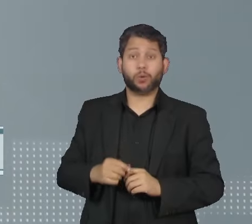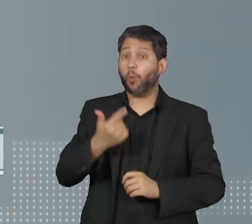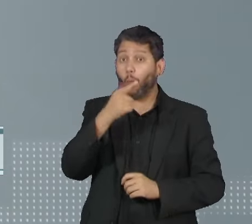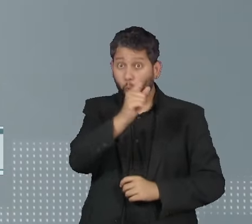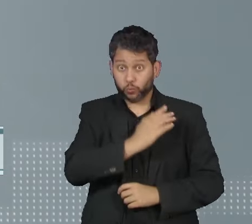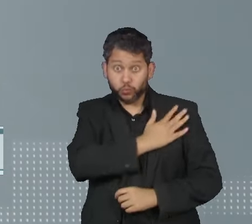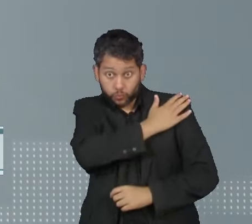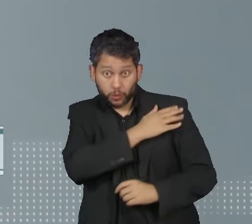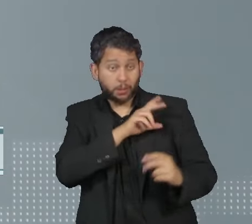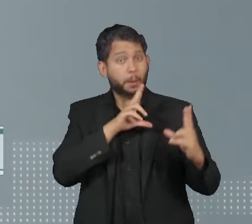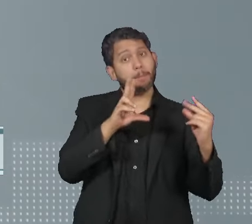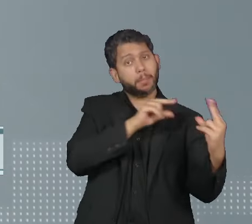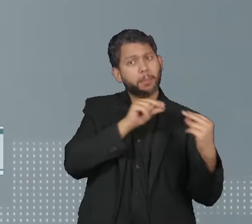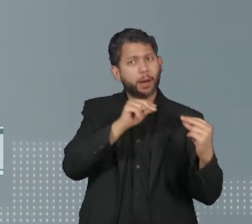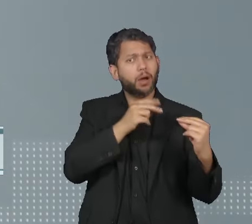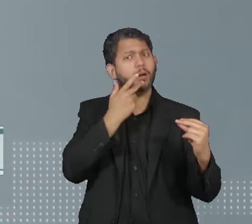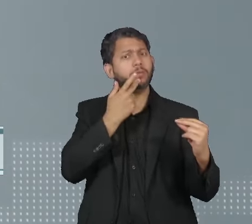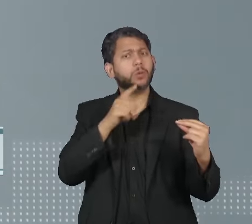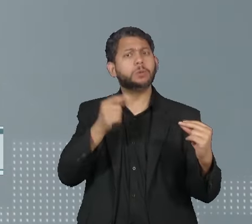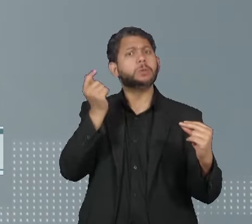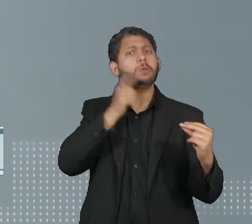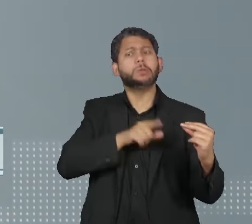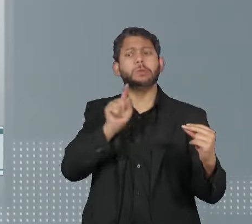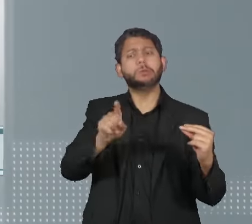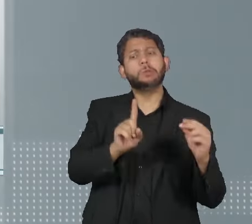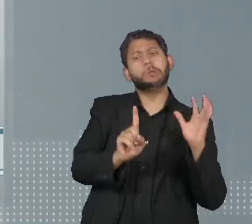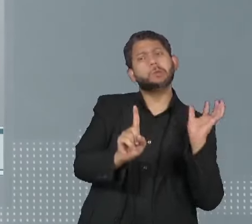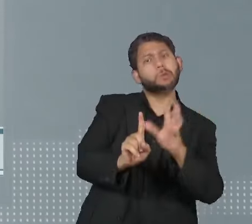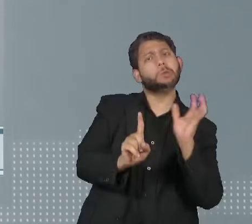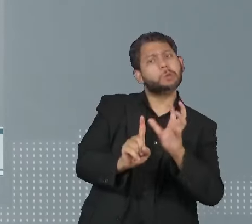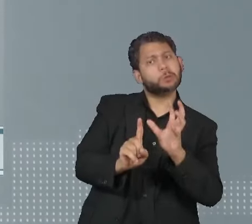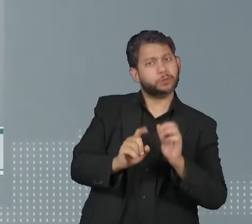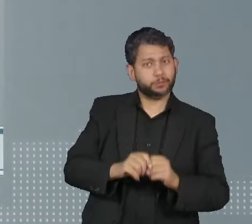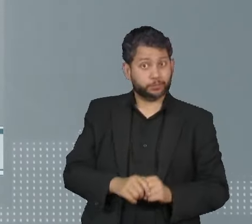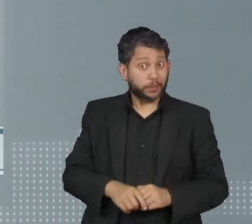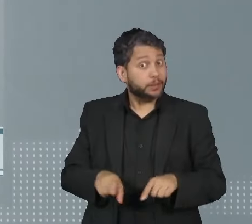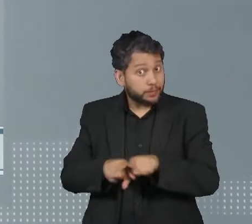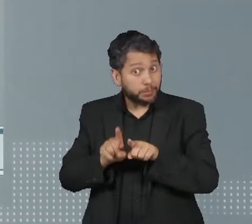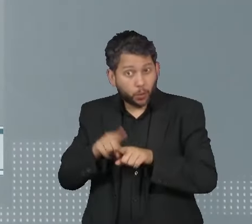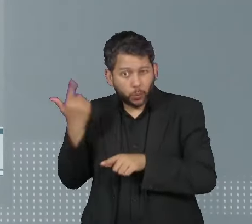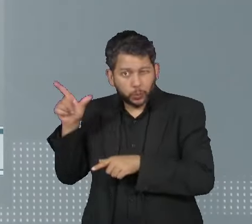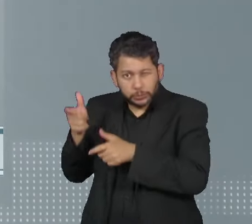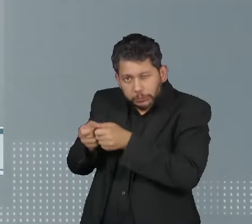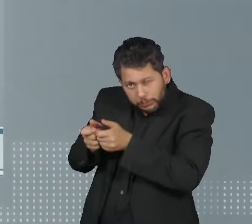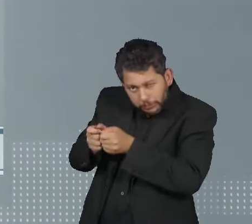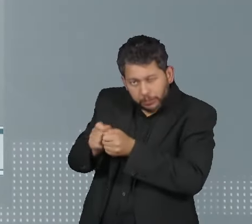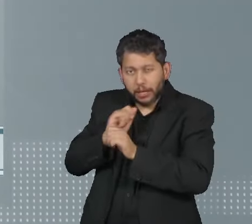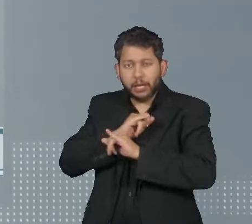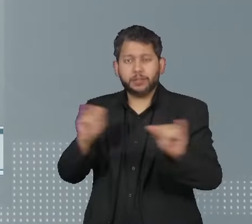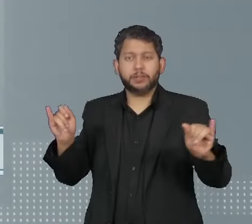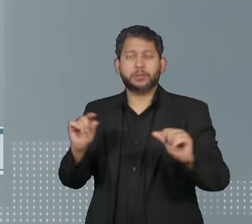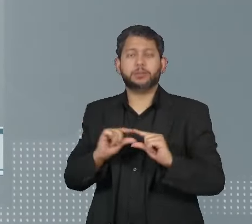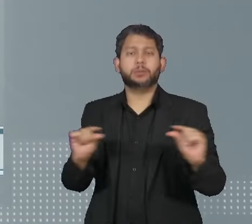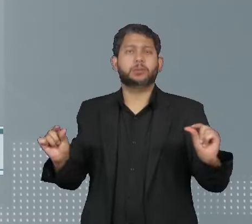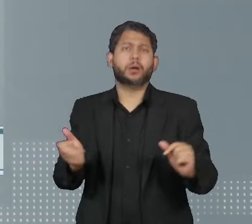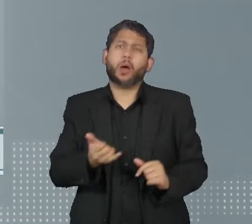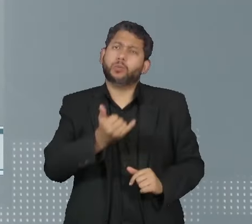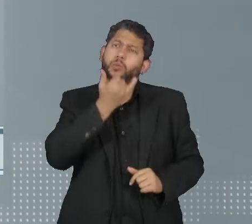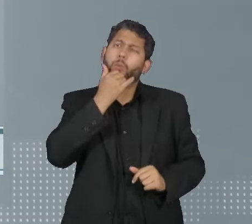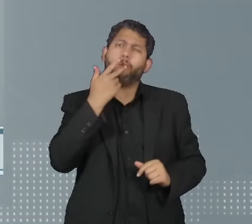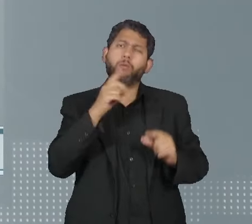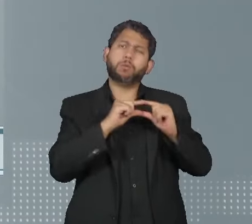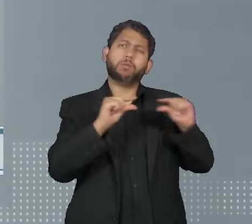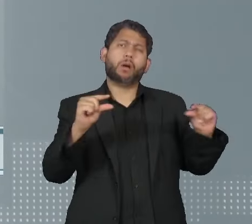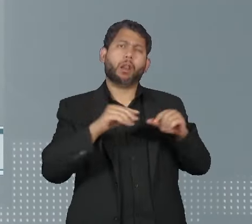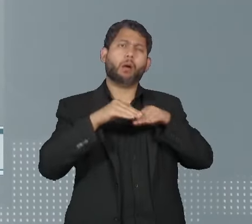general, pede para forçar a barra com o alto comando. Em outra conversa com o militar, afirma, me desculpe a expressão,